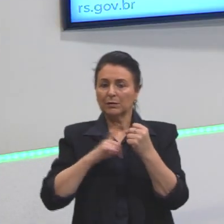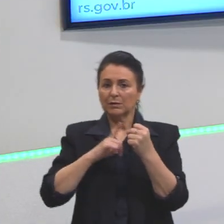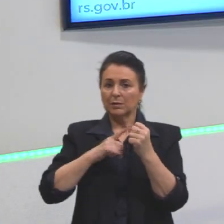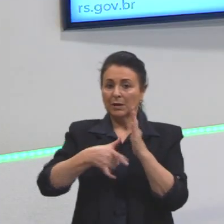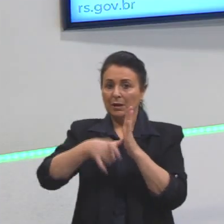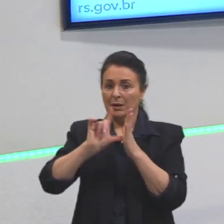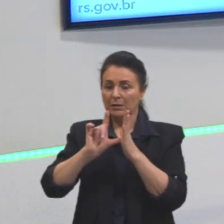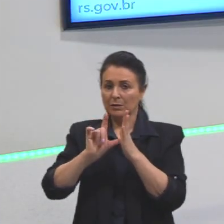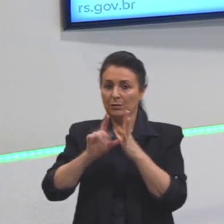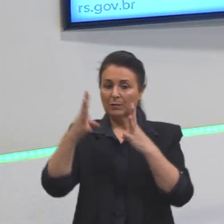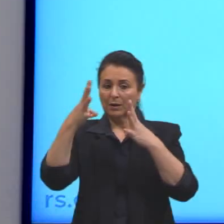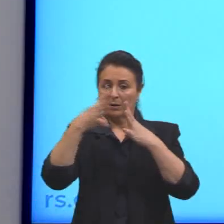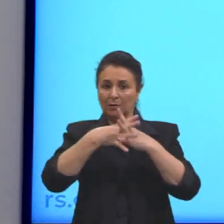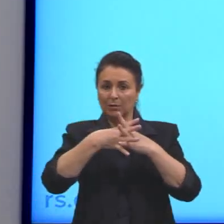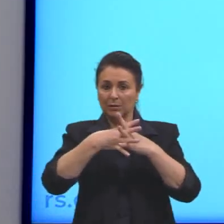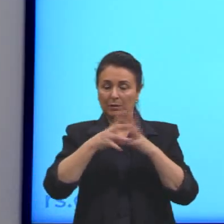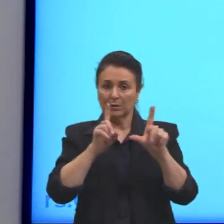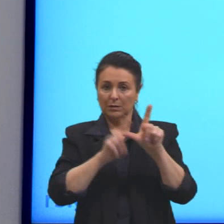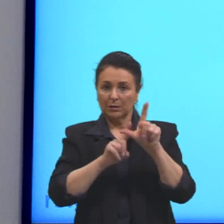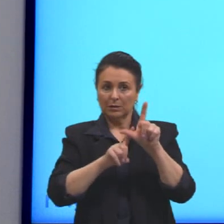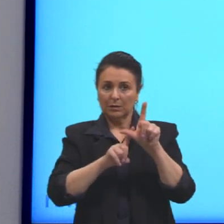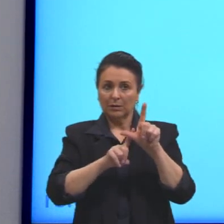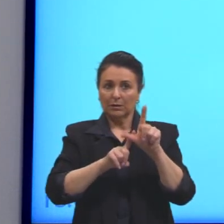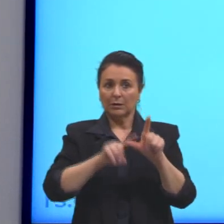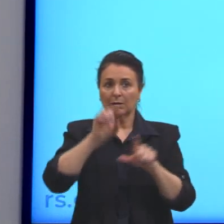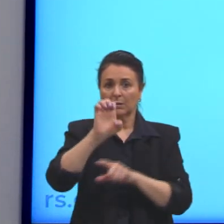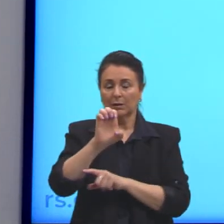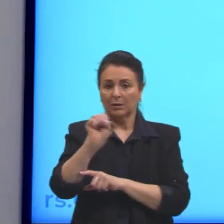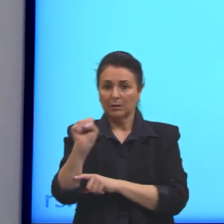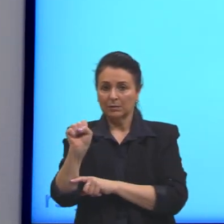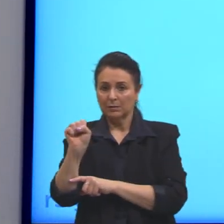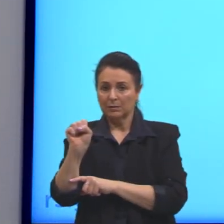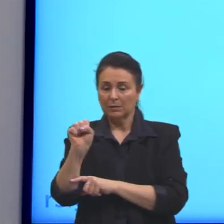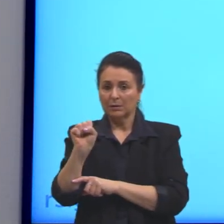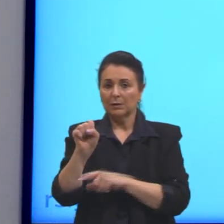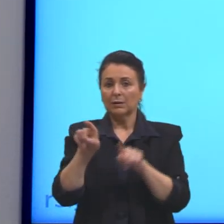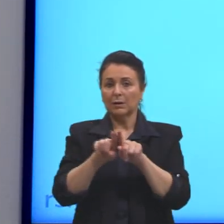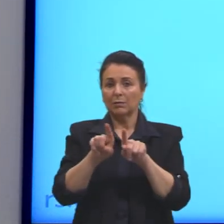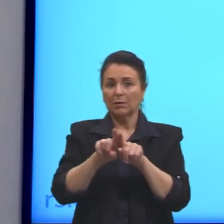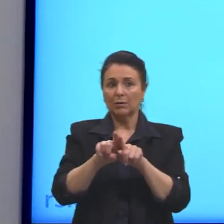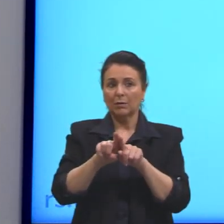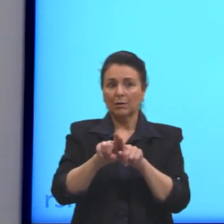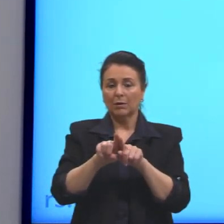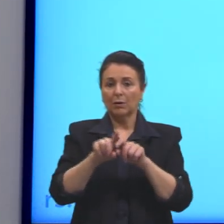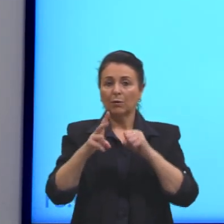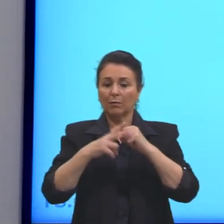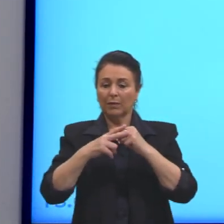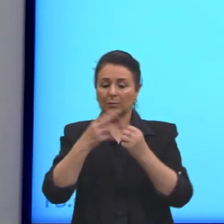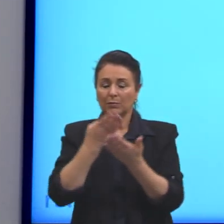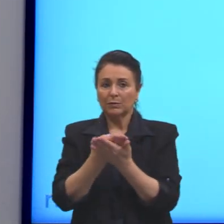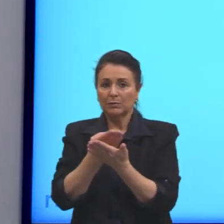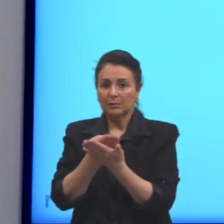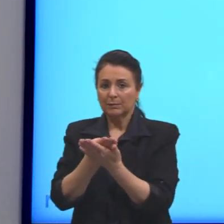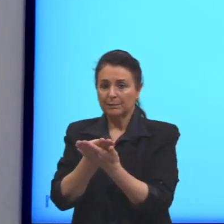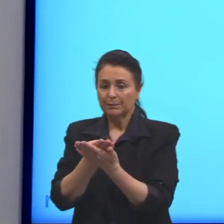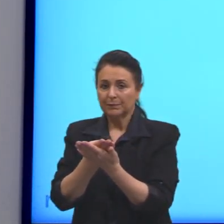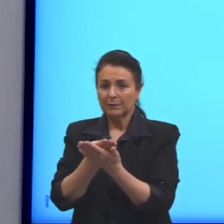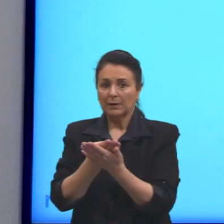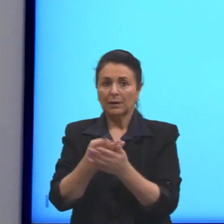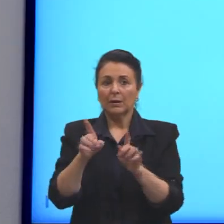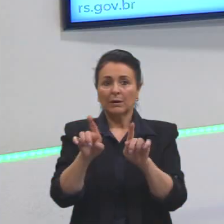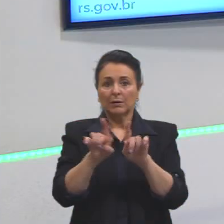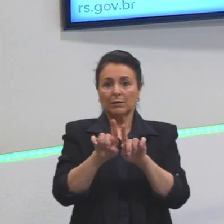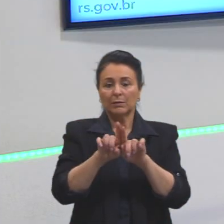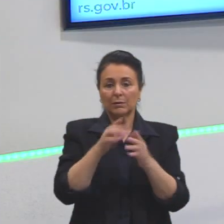consoante, ele vai ganhar ies. Que é o caso do study, que é o mais comum, o verbo estudar. O study